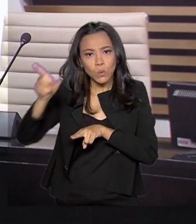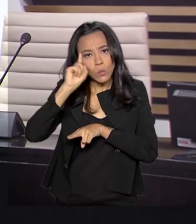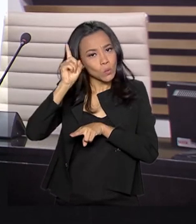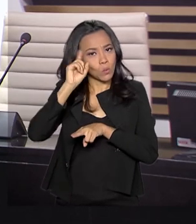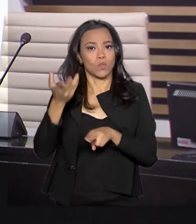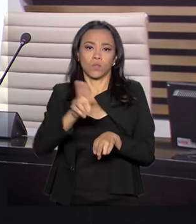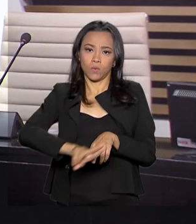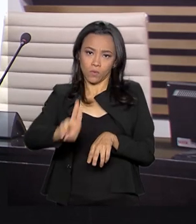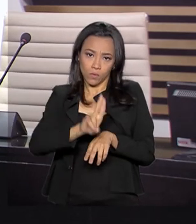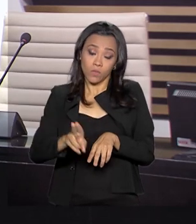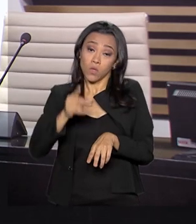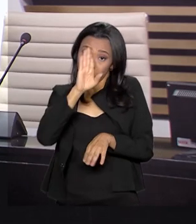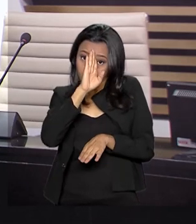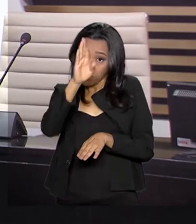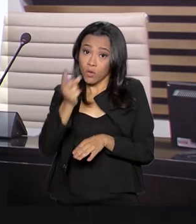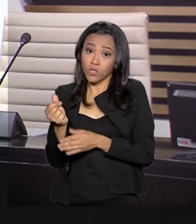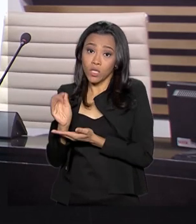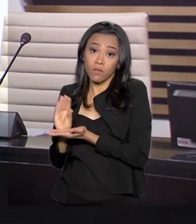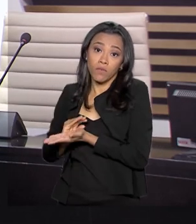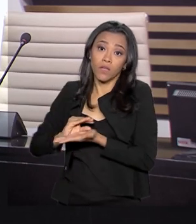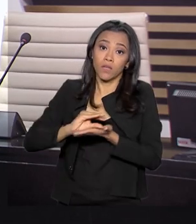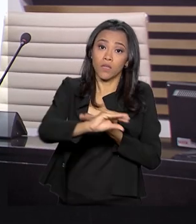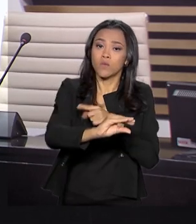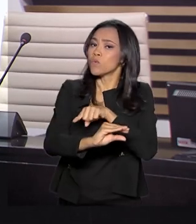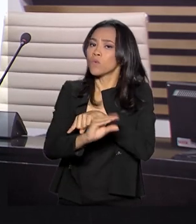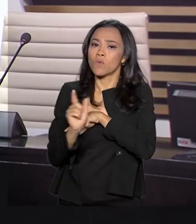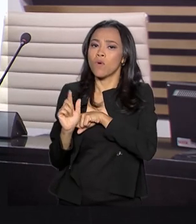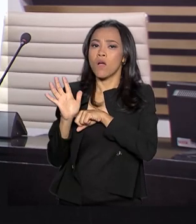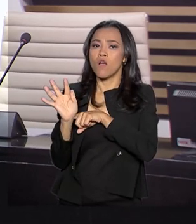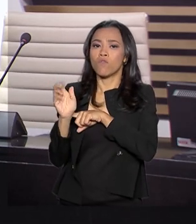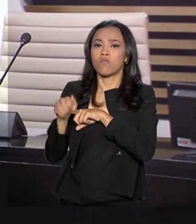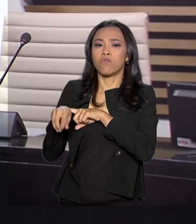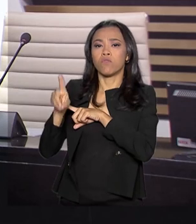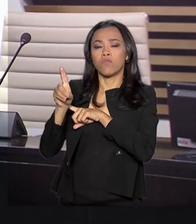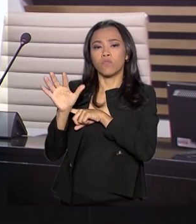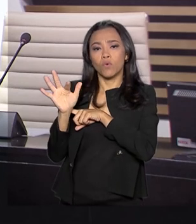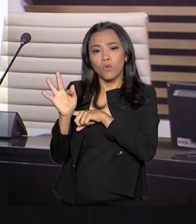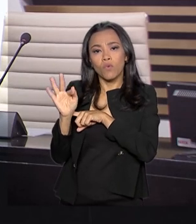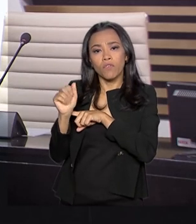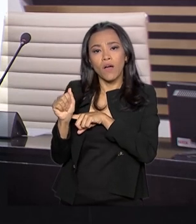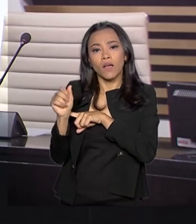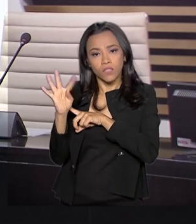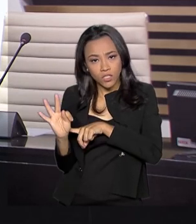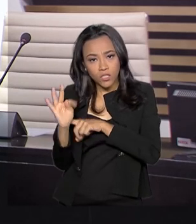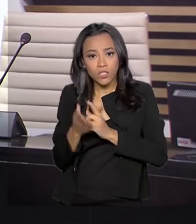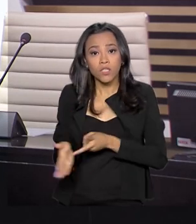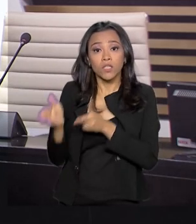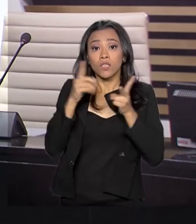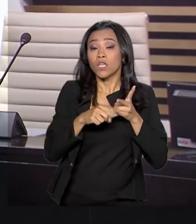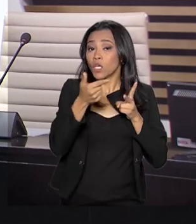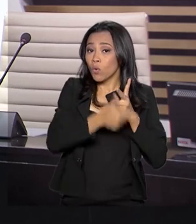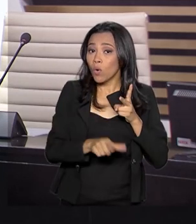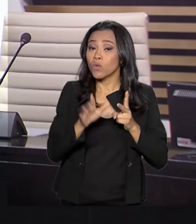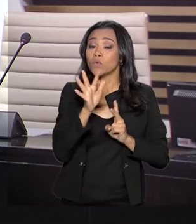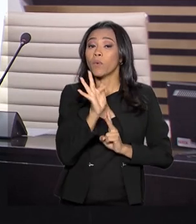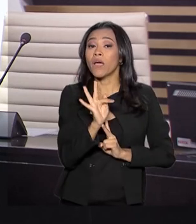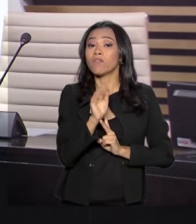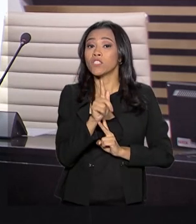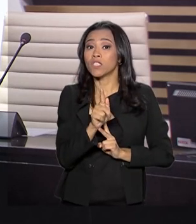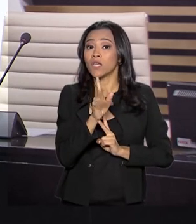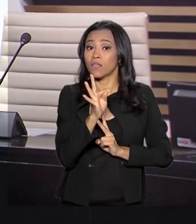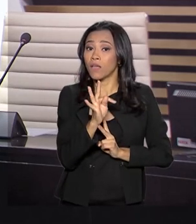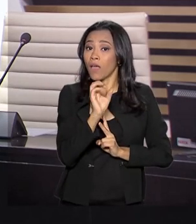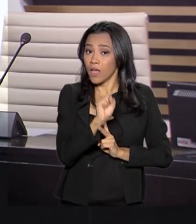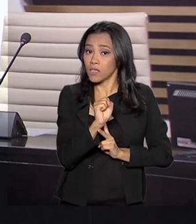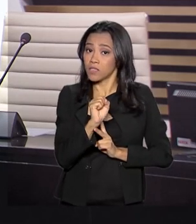principalmente do Fundo de Amparo ao Trabalhador, o FAT, e do Fundo de Garantia por Tempo de Serviço, o FGTS.